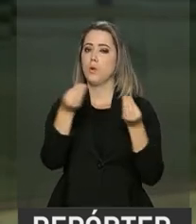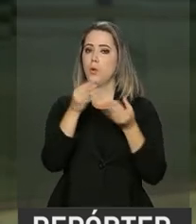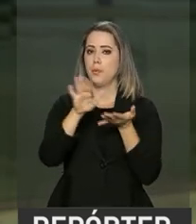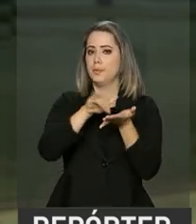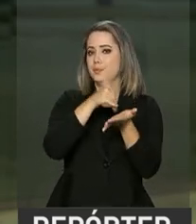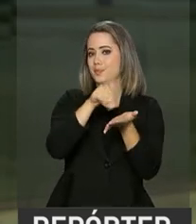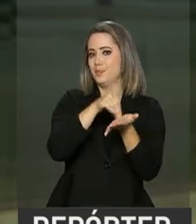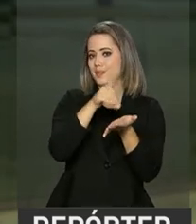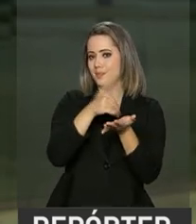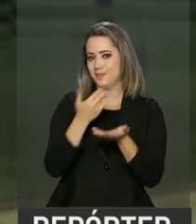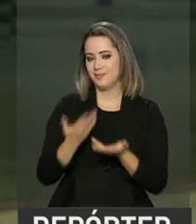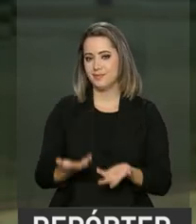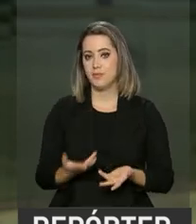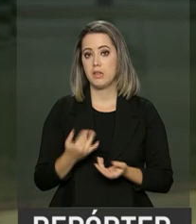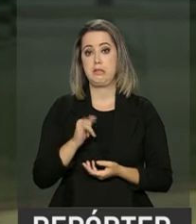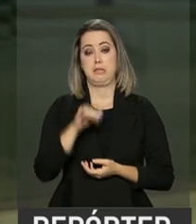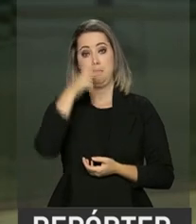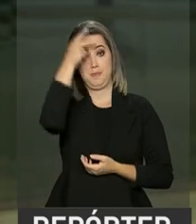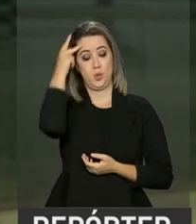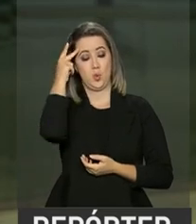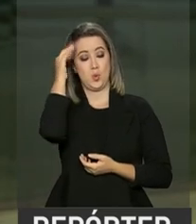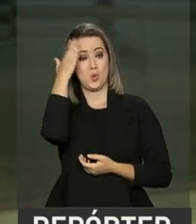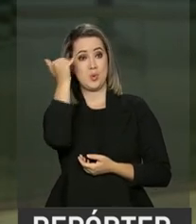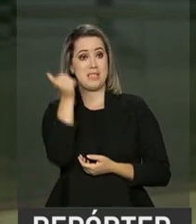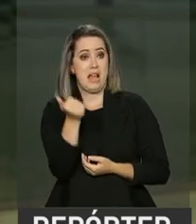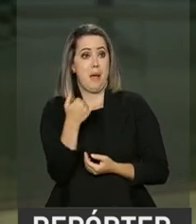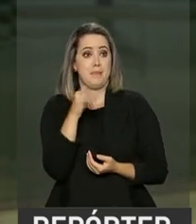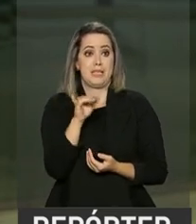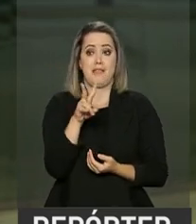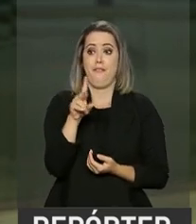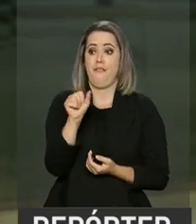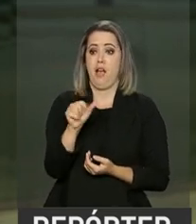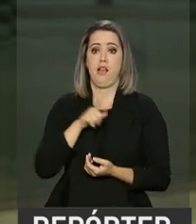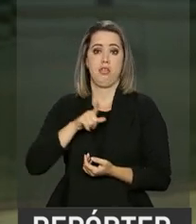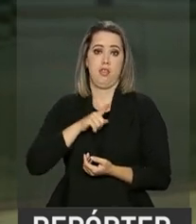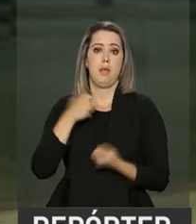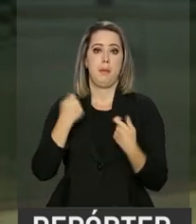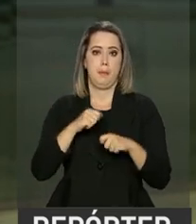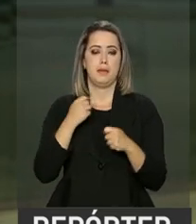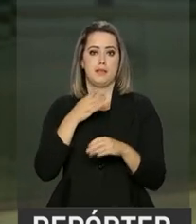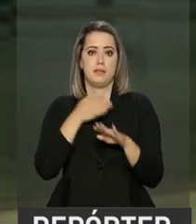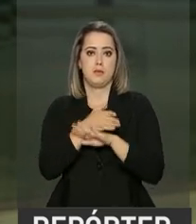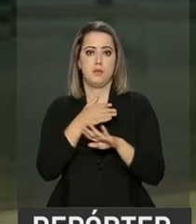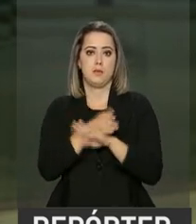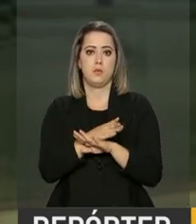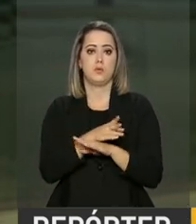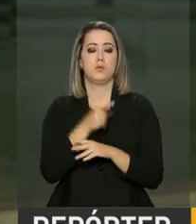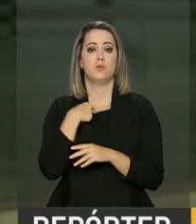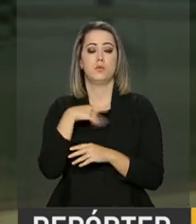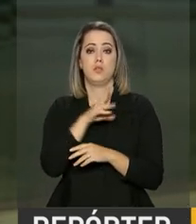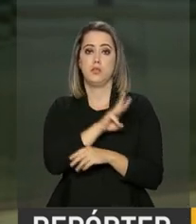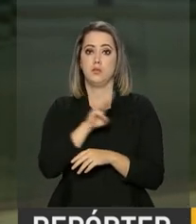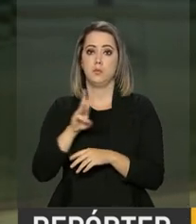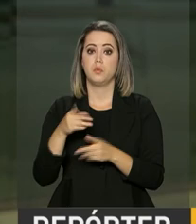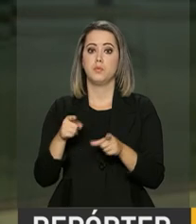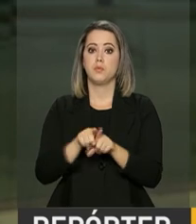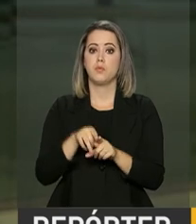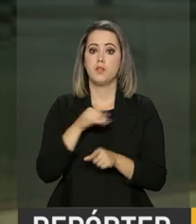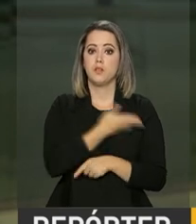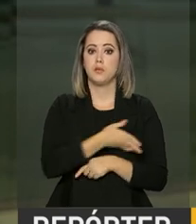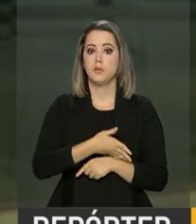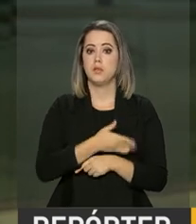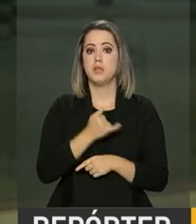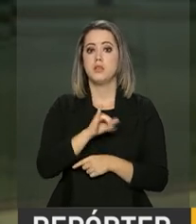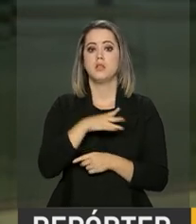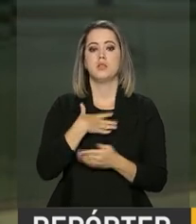para a matrícula. Quem ainda não sabe se conseguiu a vaga deve acessar o site do programa. Caso não tenham sido